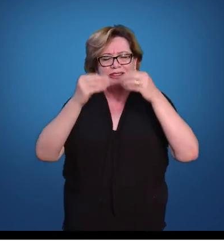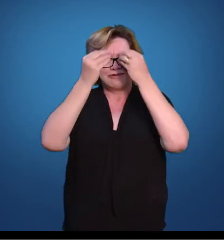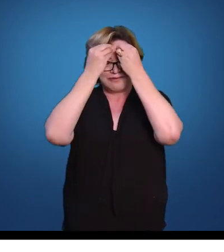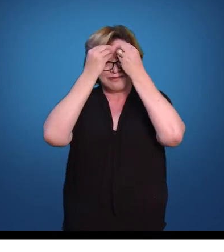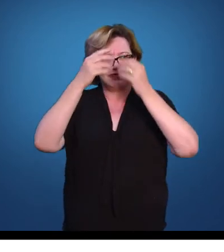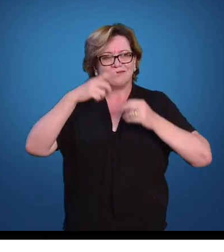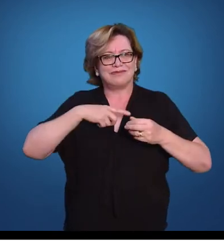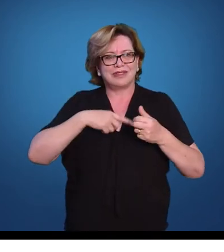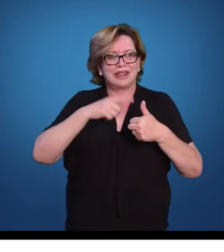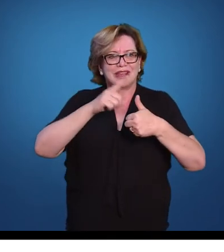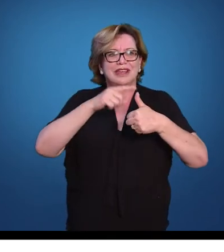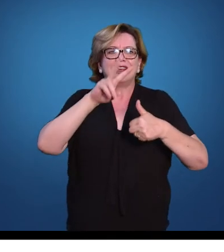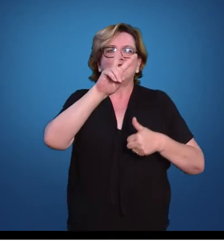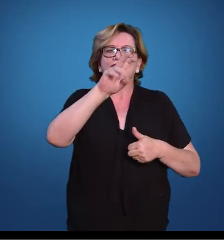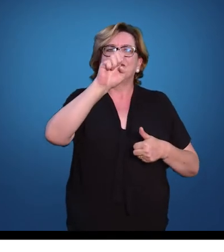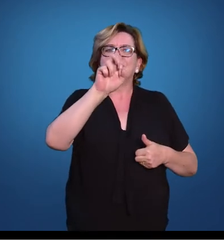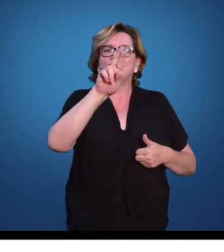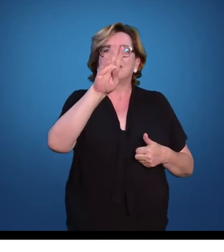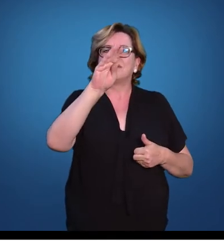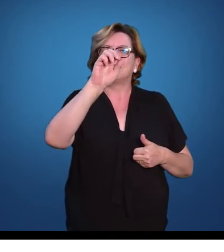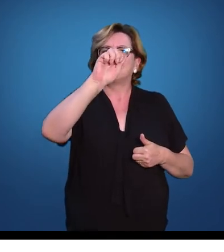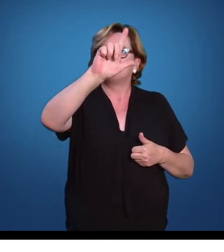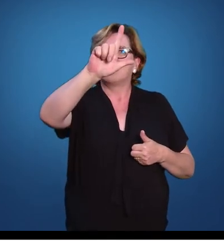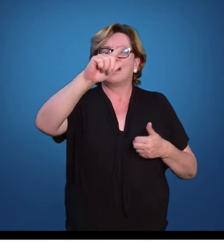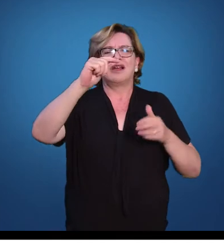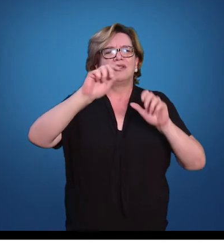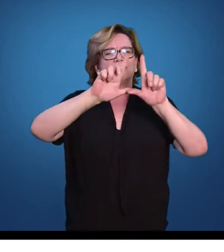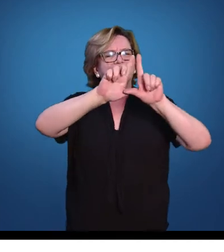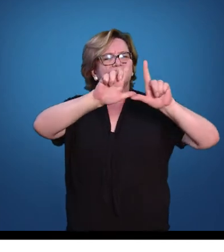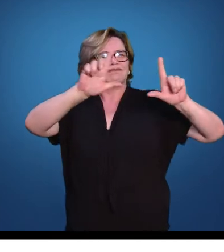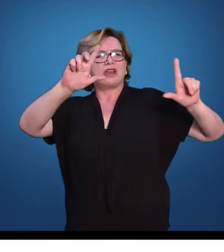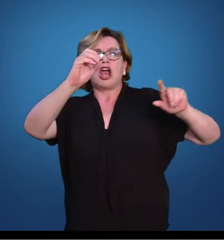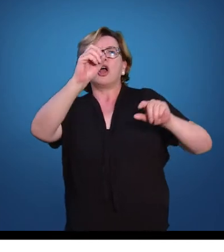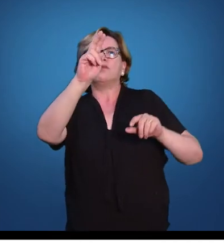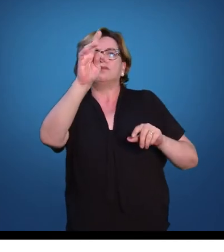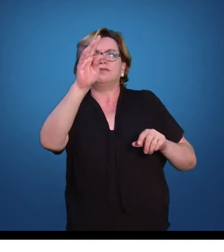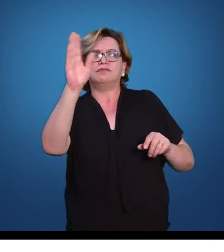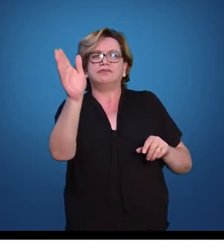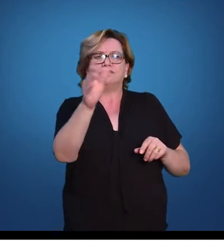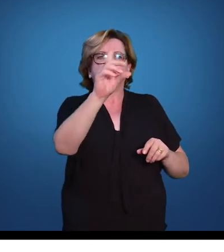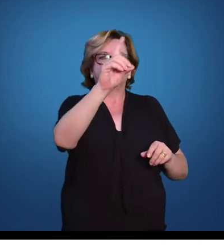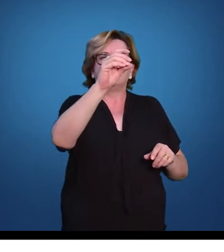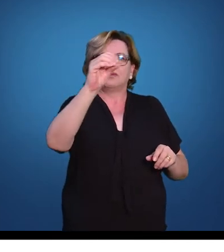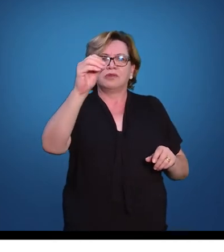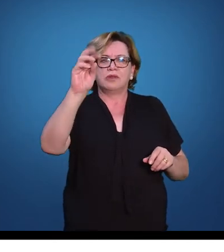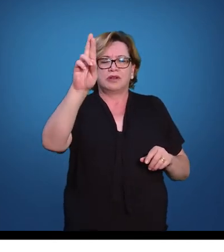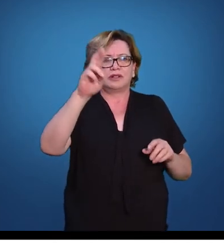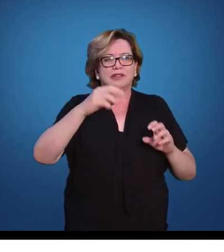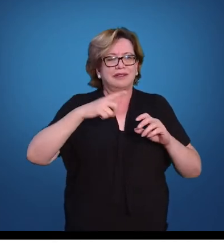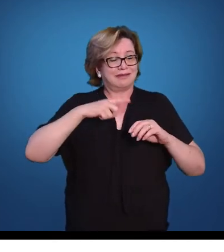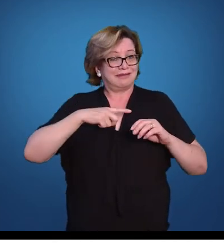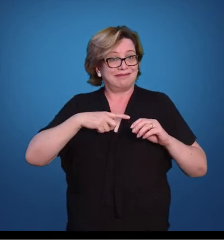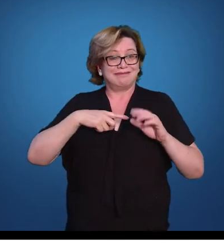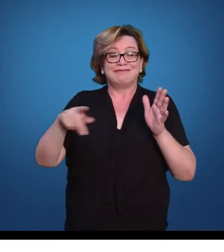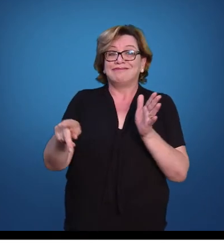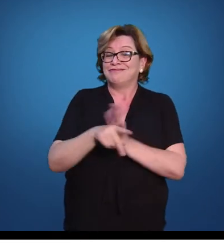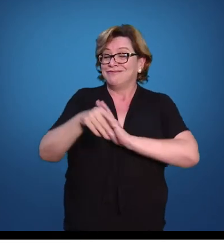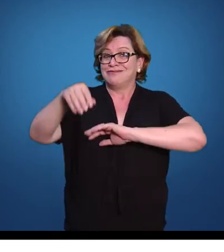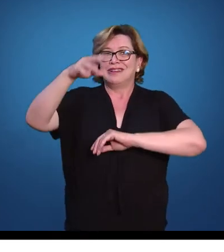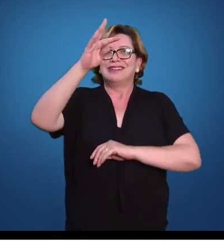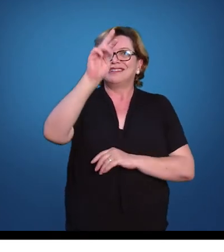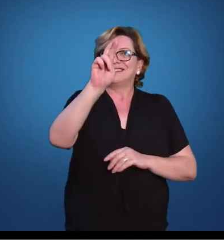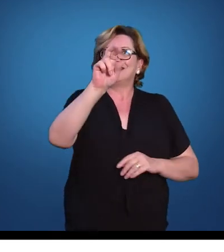Nós temos as linguagens verbais na publicidade, nos outdoors, nós temos os sinais de trânsito que nos diz